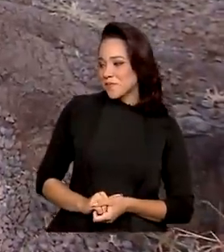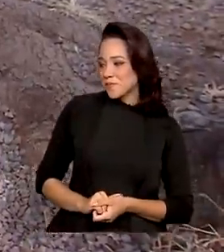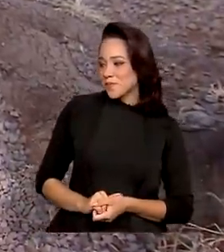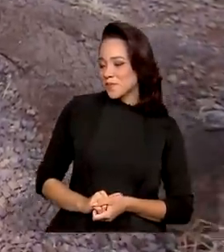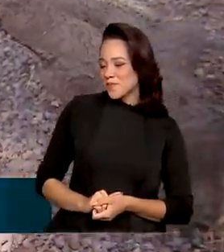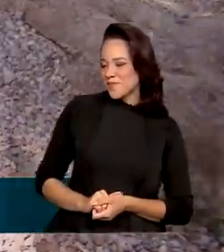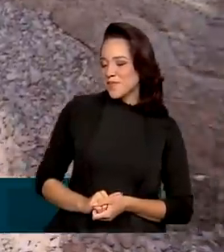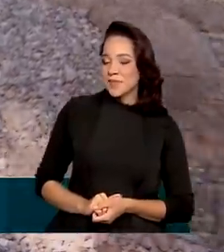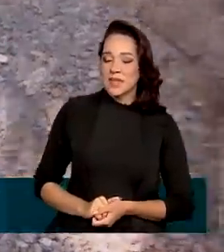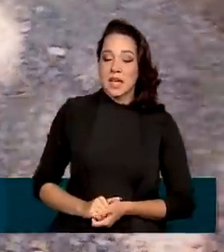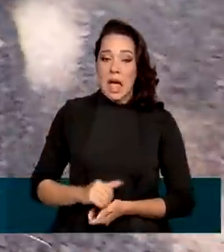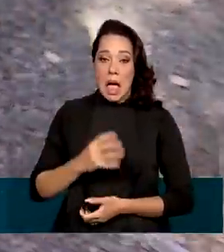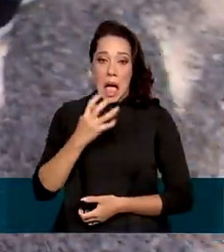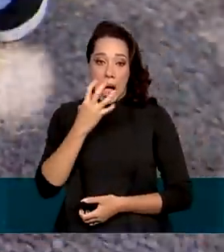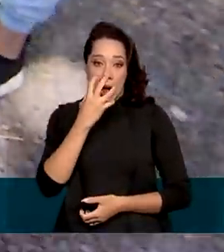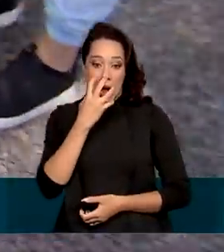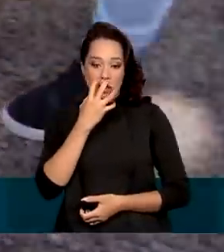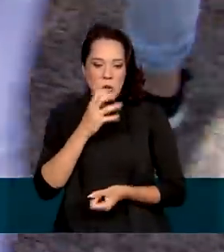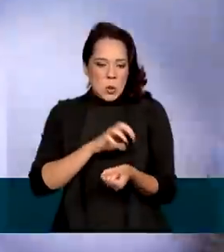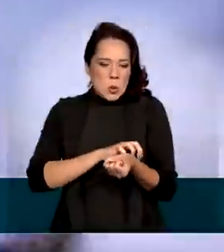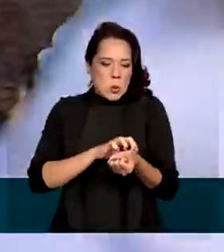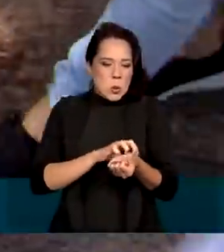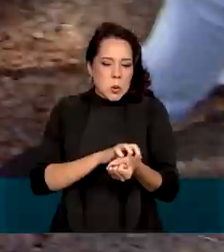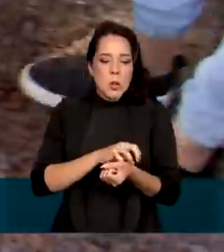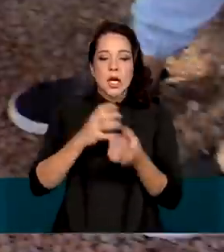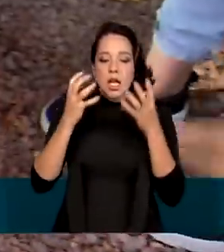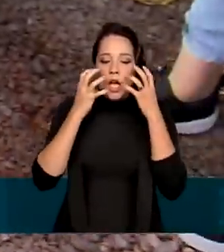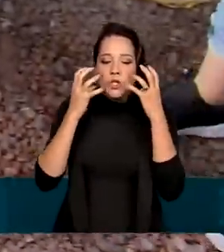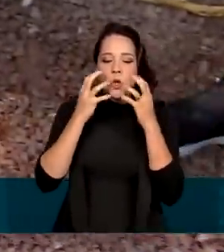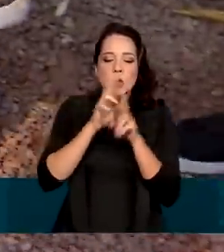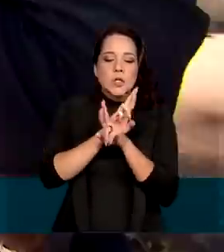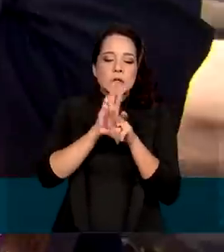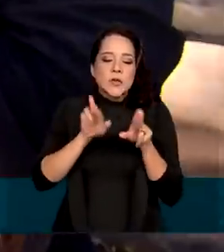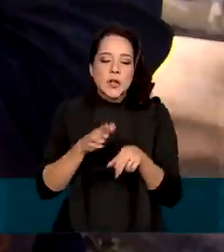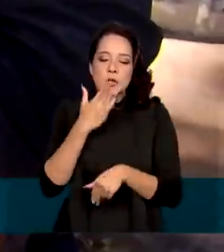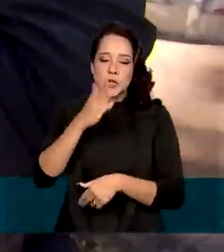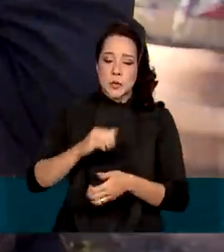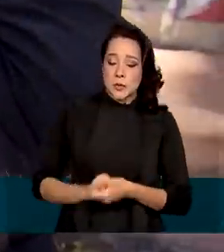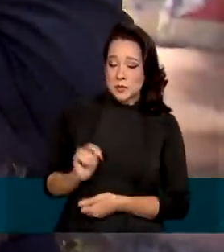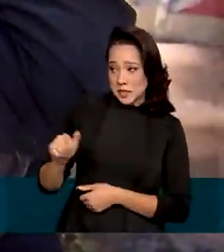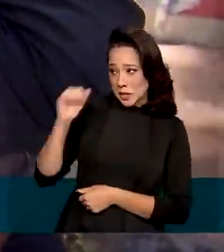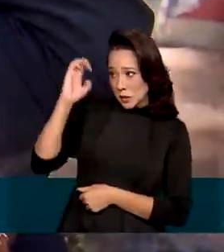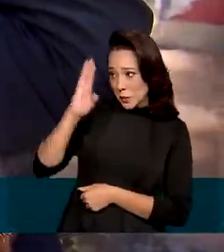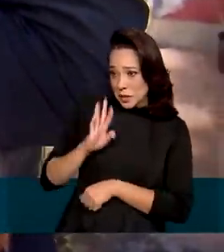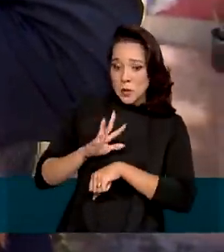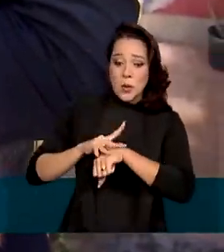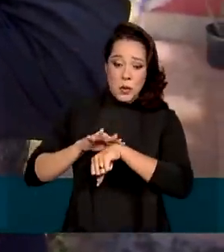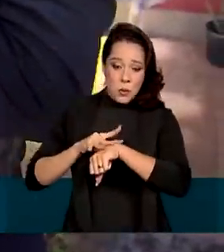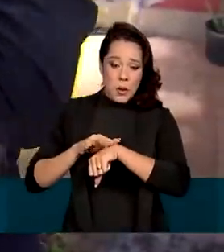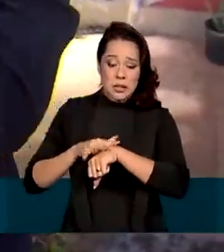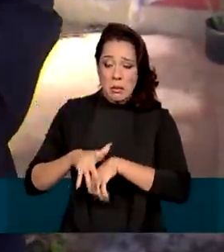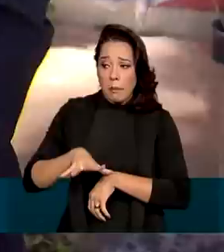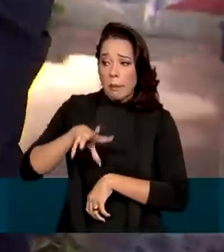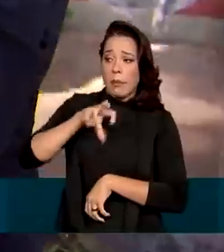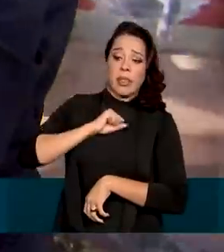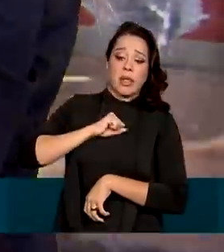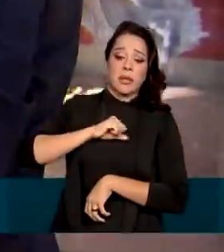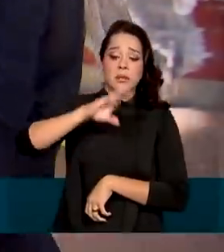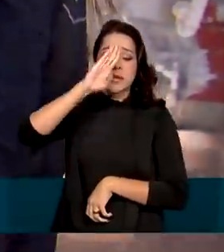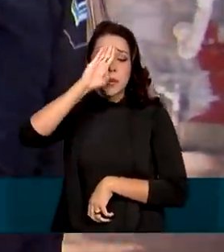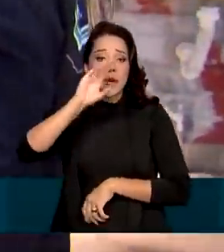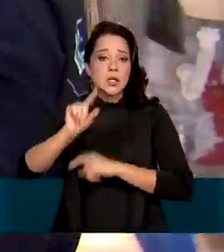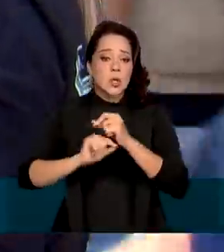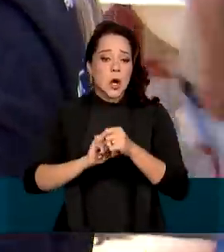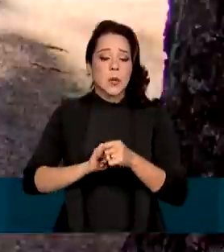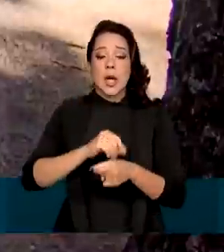A raiva atinge mamíferos de diversas espécies, mas aqui no Brasil a doença é transmitida principalmente